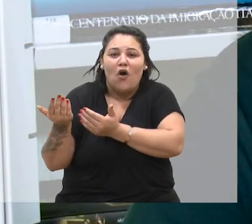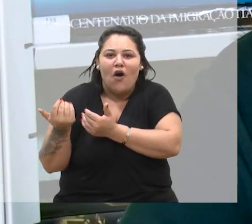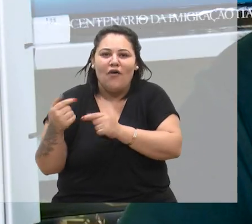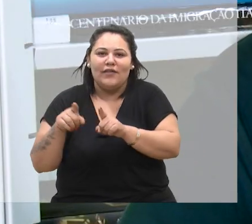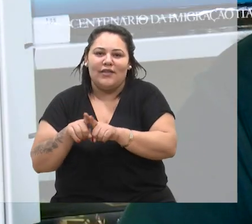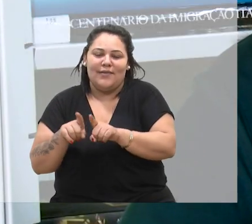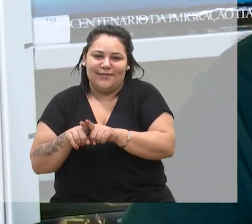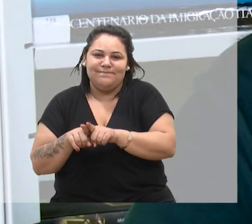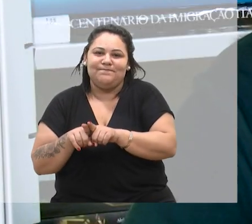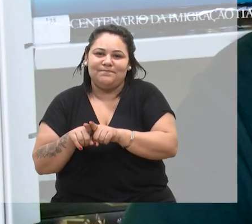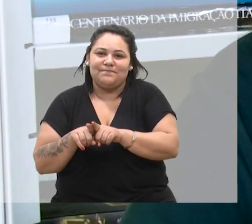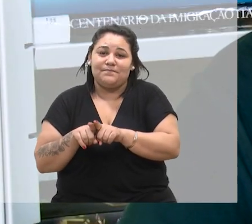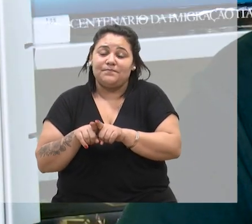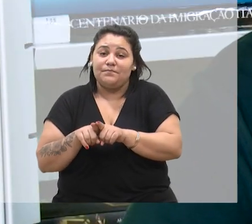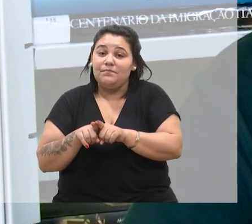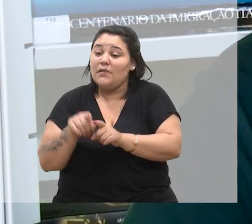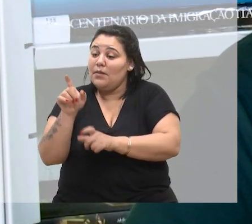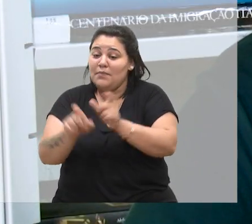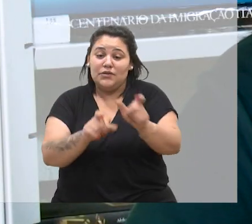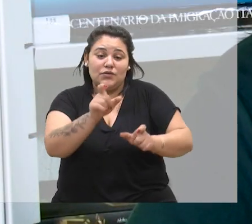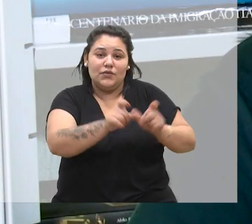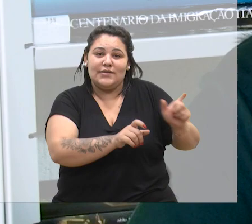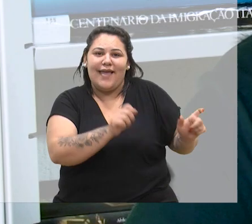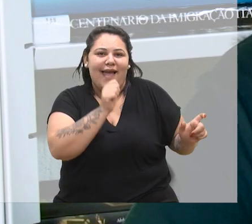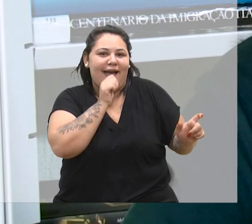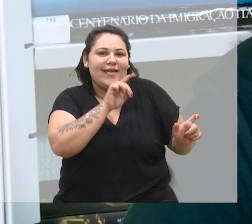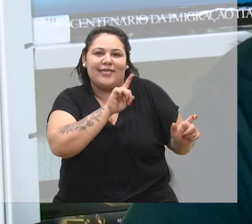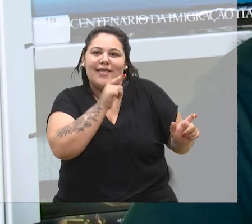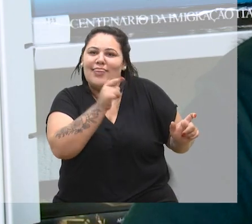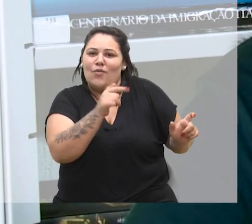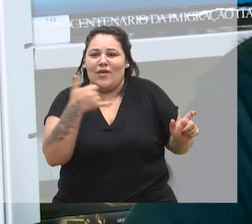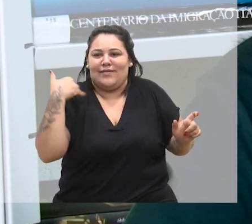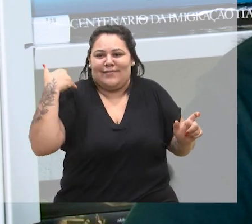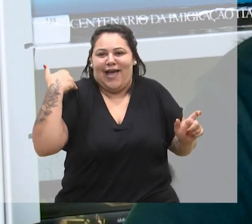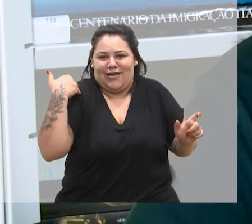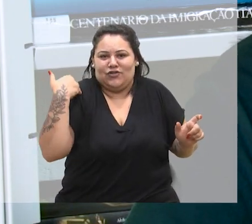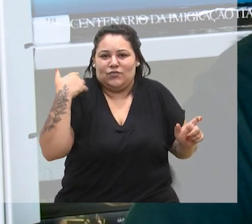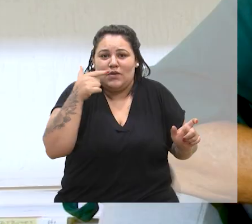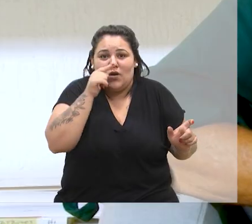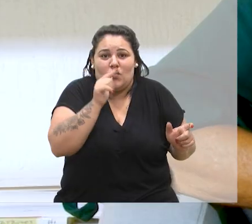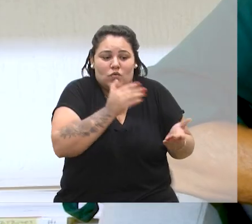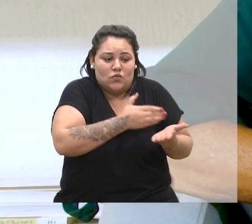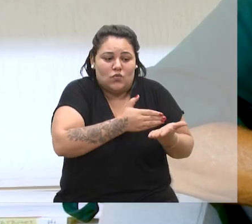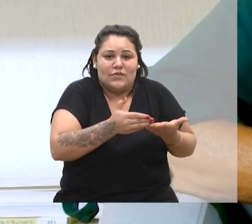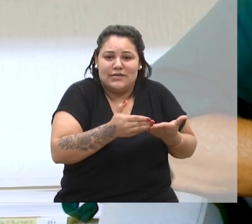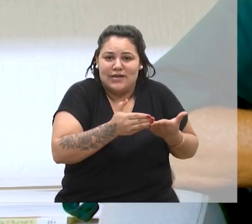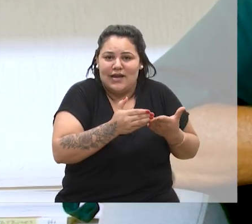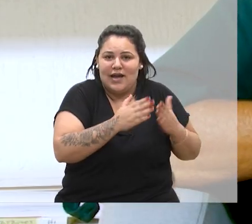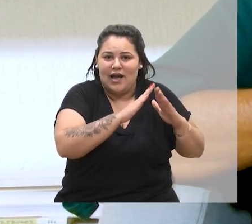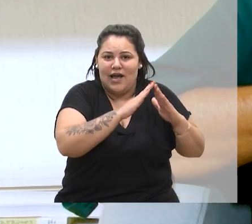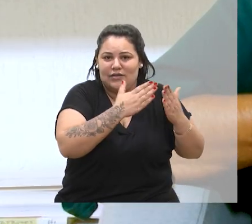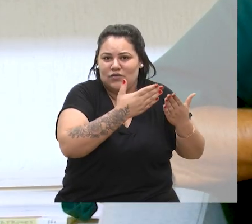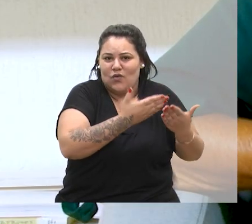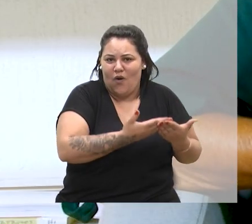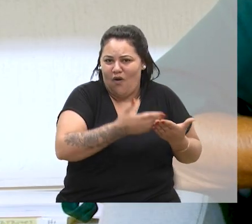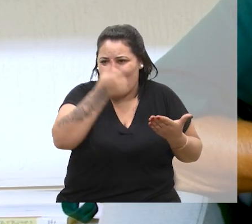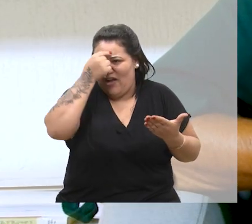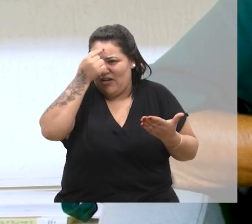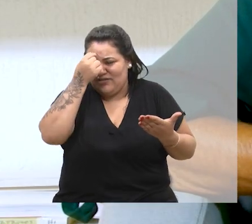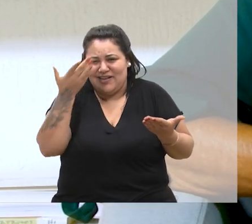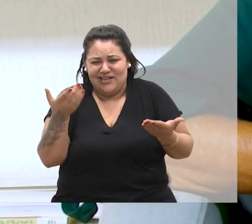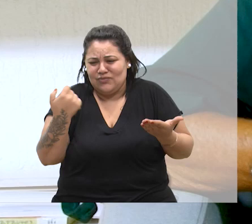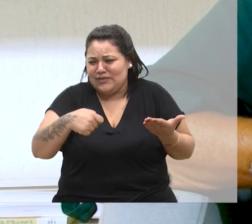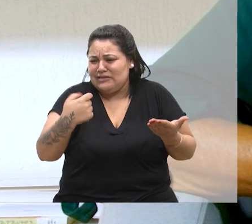estudantes, os jovens, mesmo aquelas pessoas que não estão na idade escolar, muitas vezes precisam sair